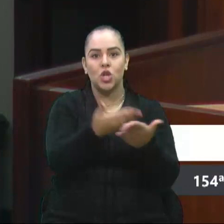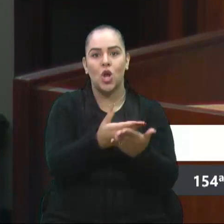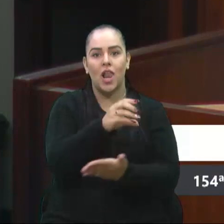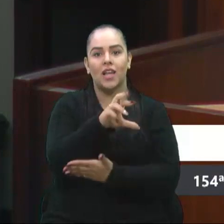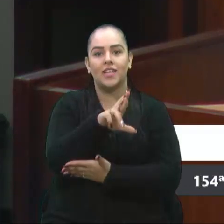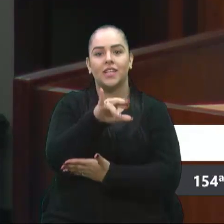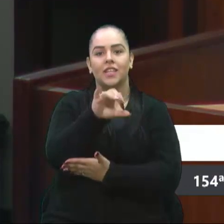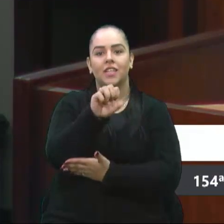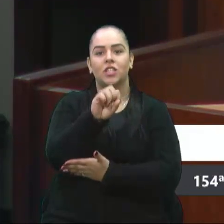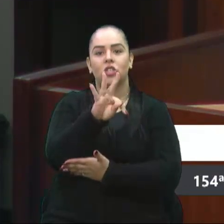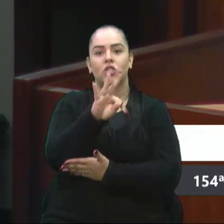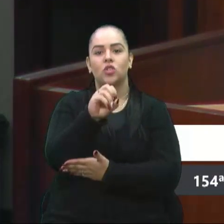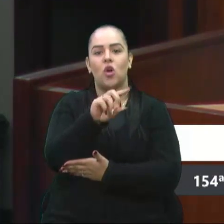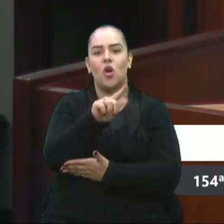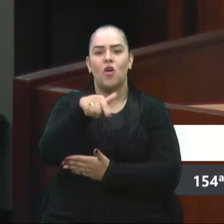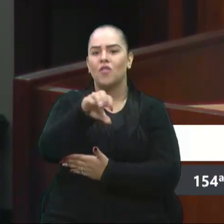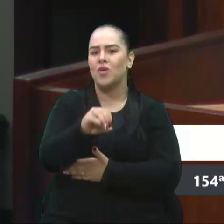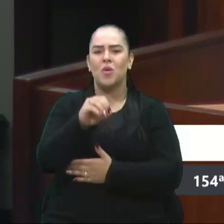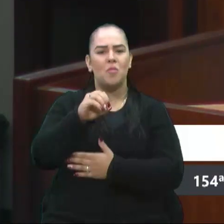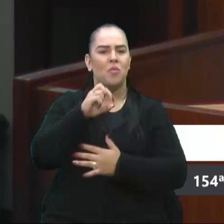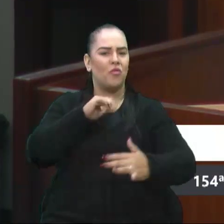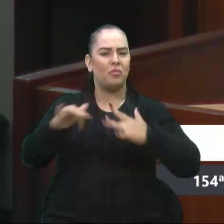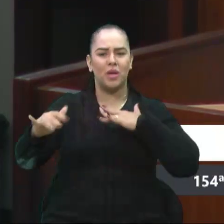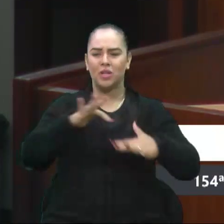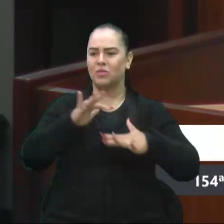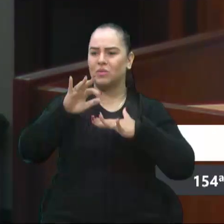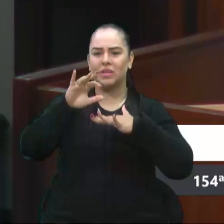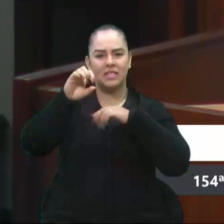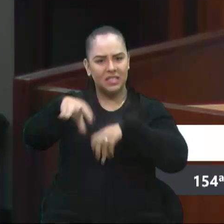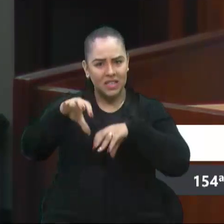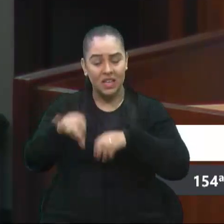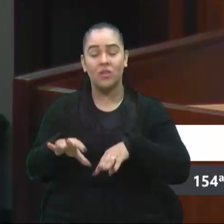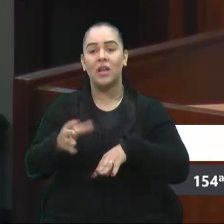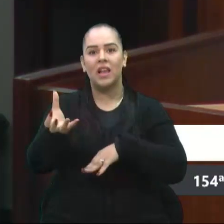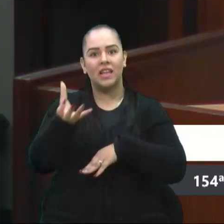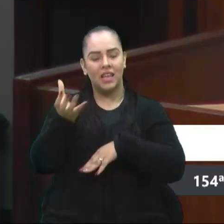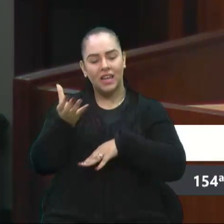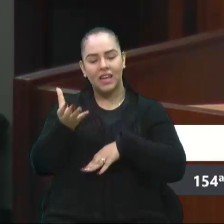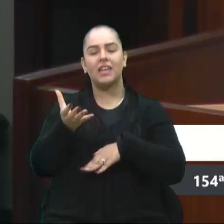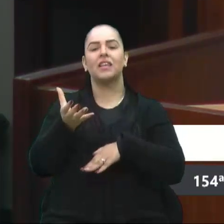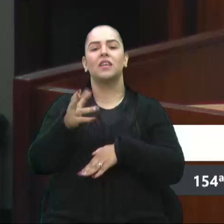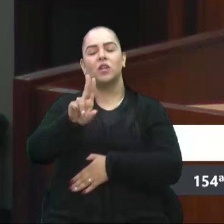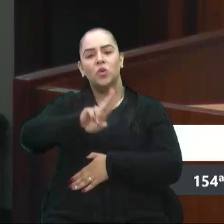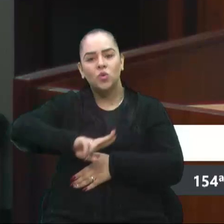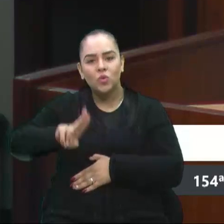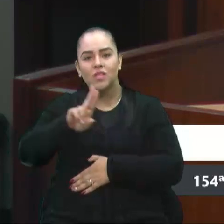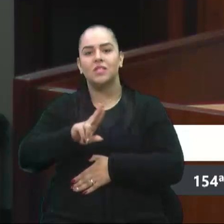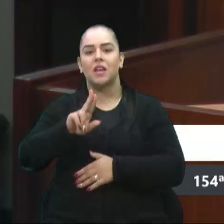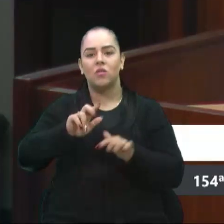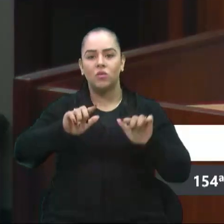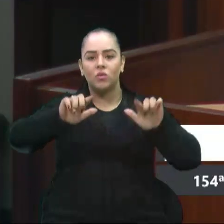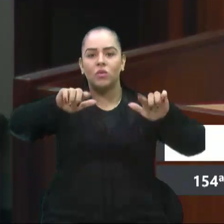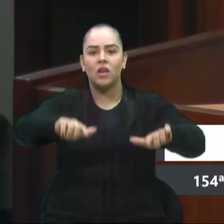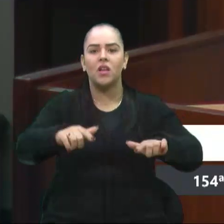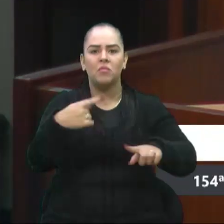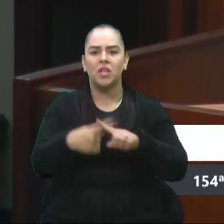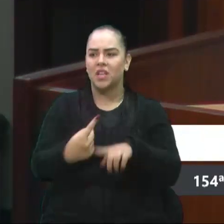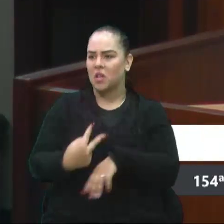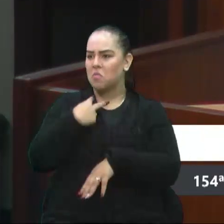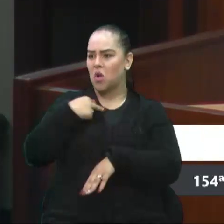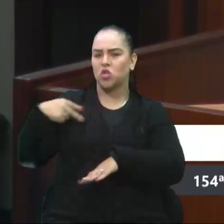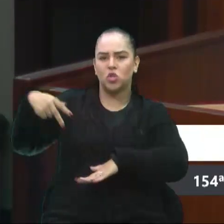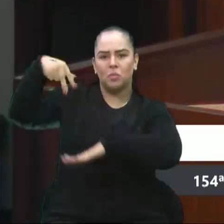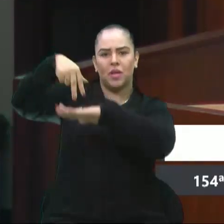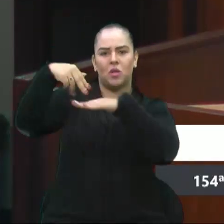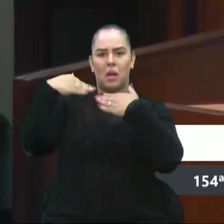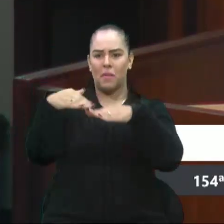educação, brigando também por espaço, o vereador Renato, a juventude do PCdoB com o PT, uns não queriam deixá-la subir no caminhão. Então, ela pegou